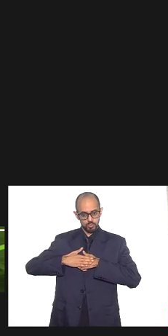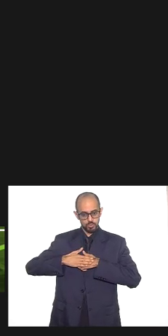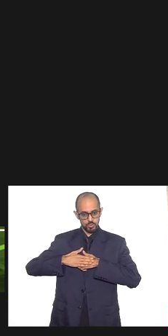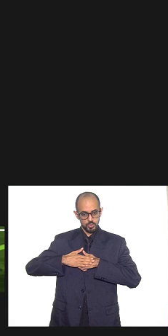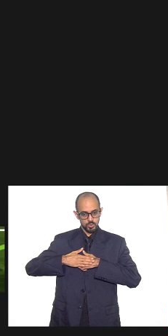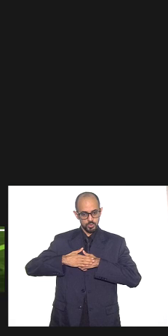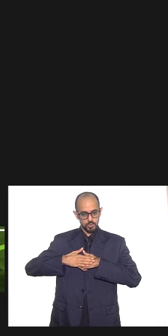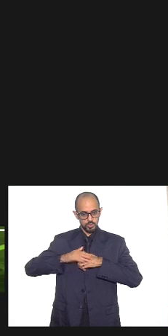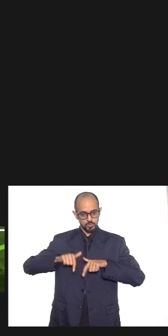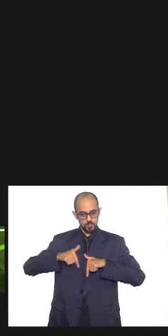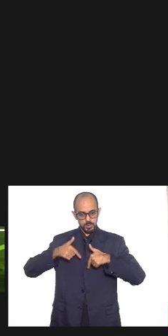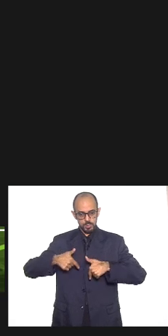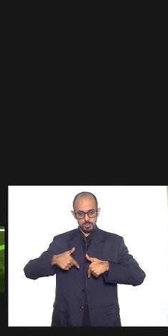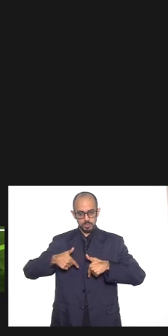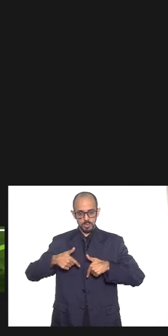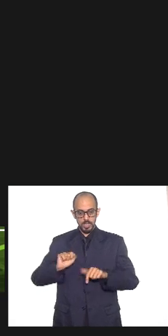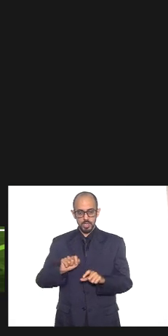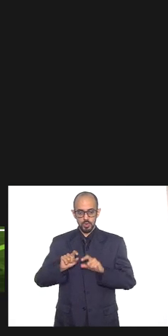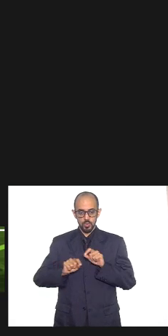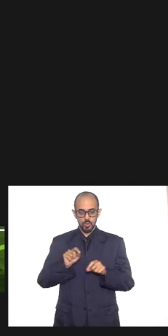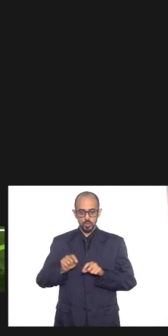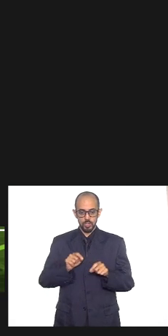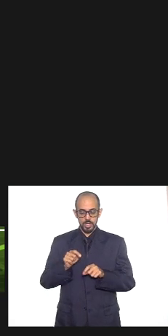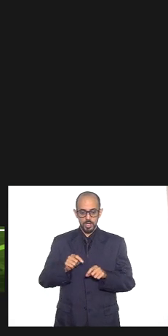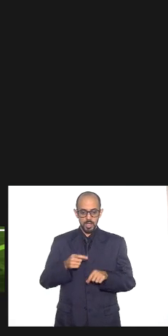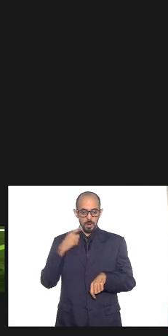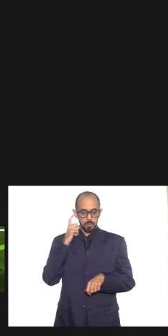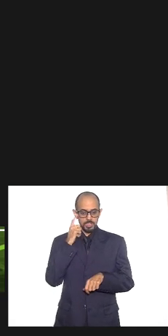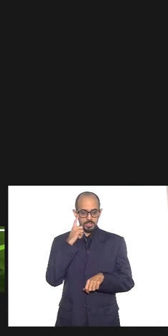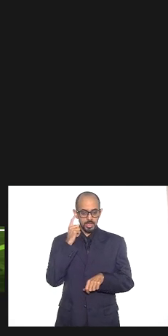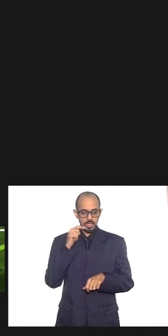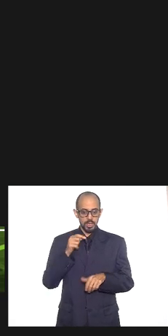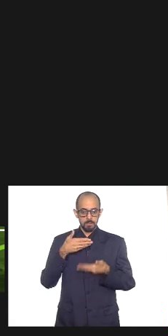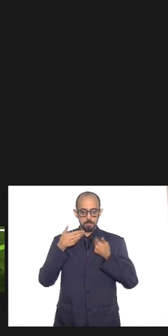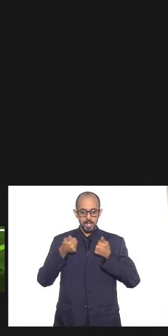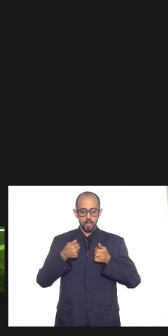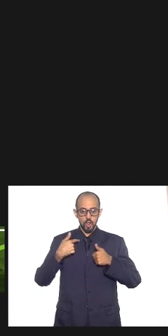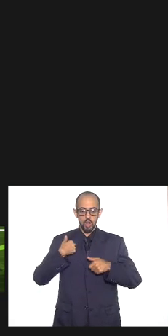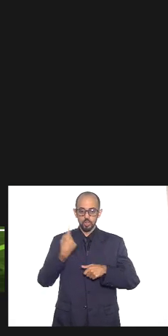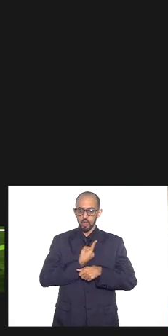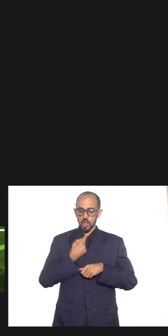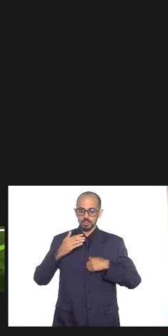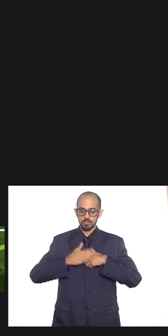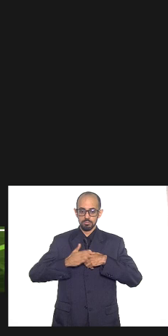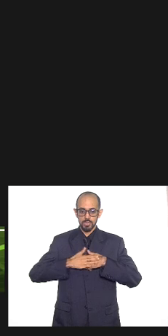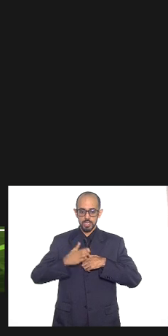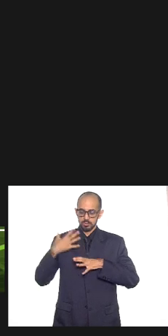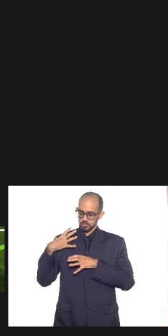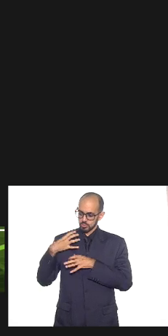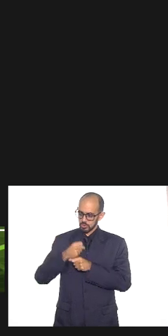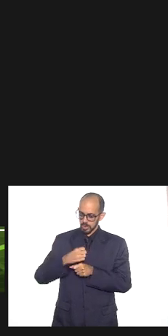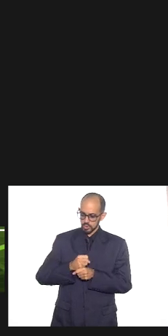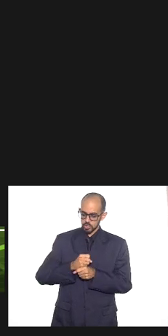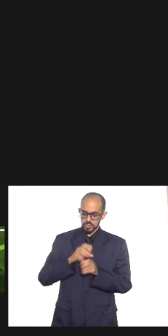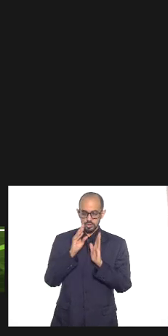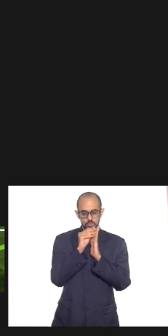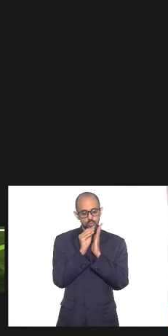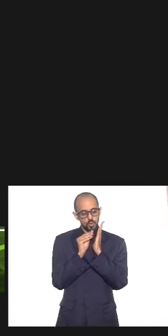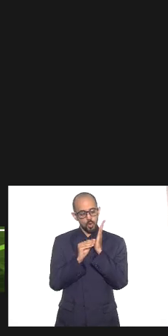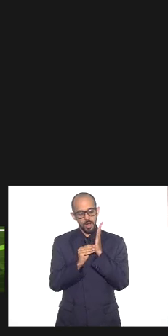achei por bem junto com minha equipe que nós montássemos a nossa própria estatística em Excel então todos os casos nós